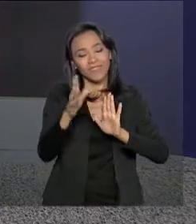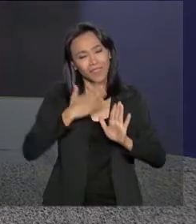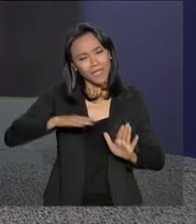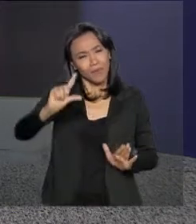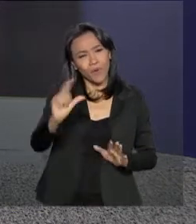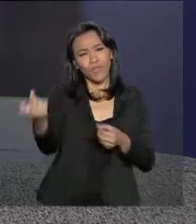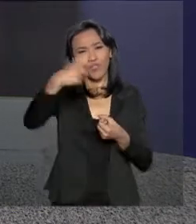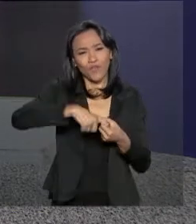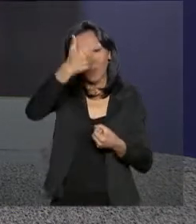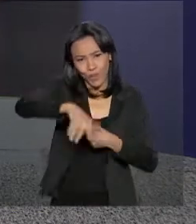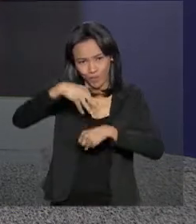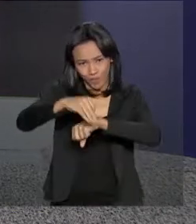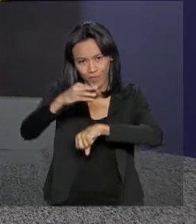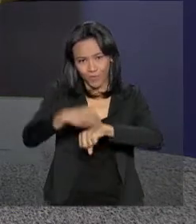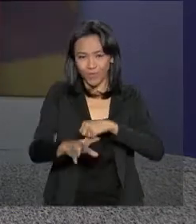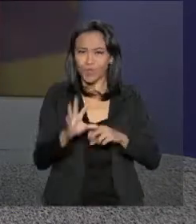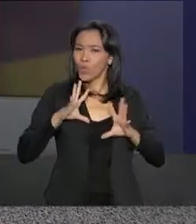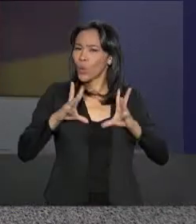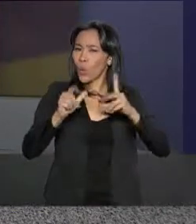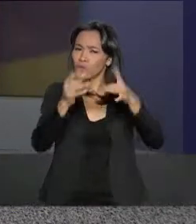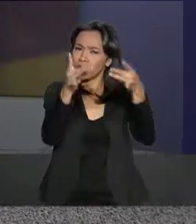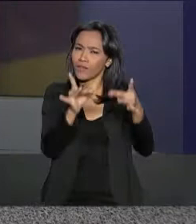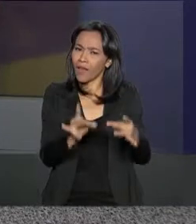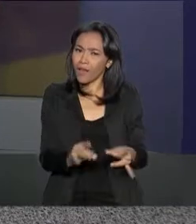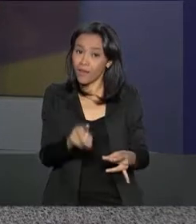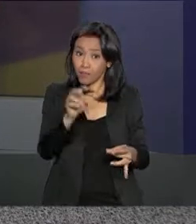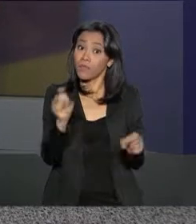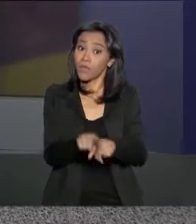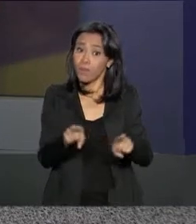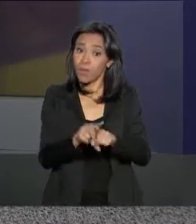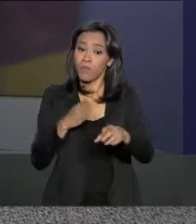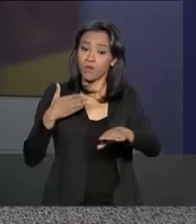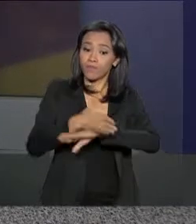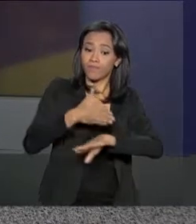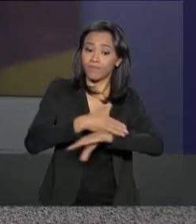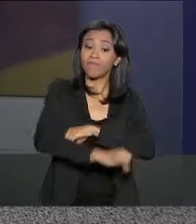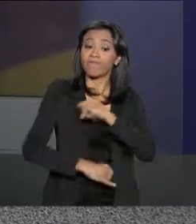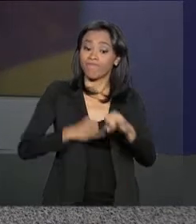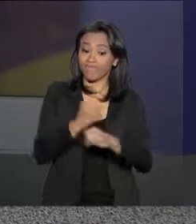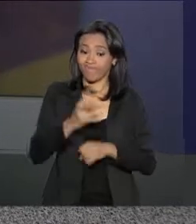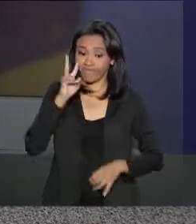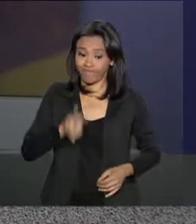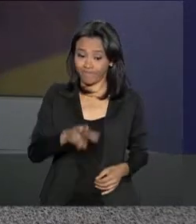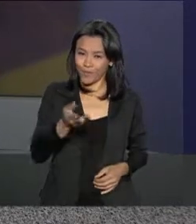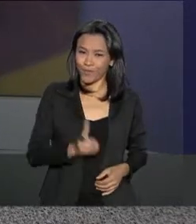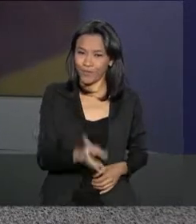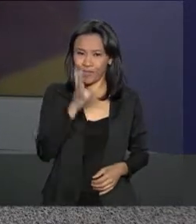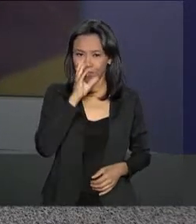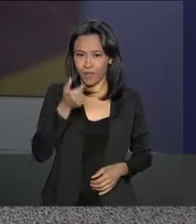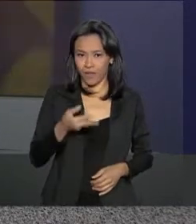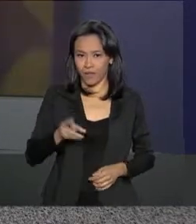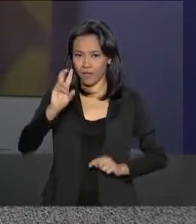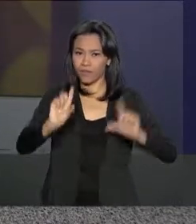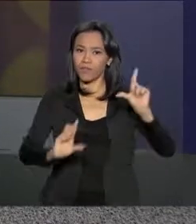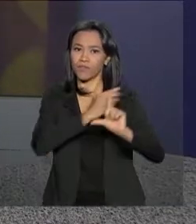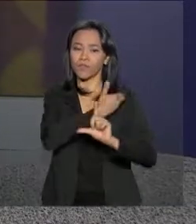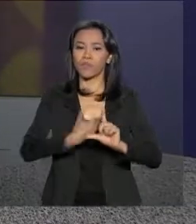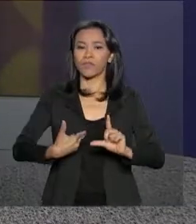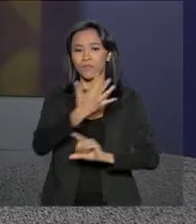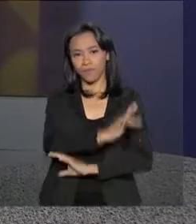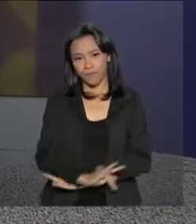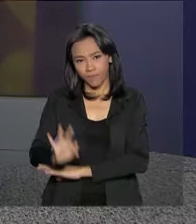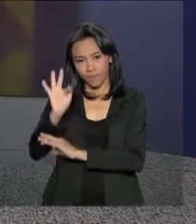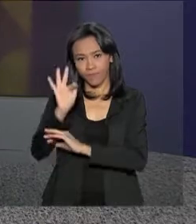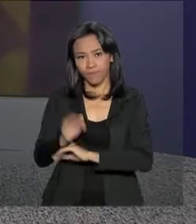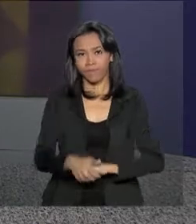gente volta com outras informações. Todos os detalhes você encontra também nas nossas redes sociais. Continue com a gente aqui na NBR, a TV do